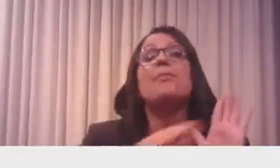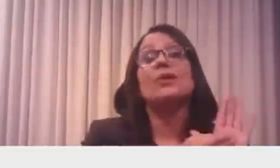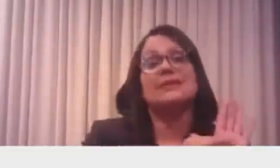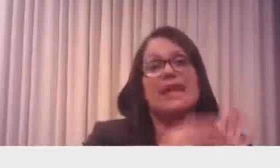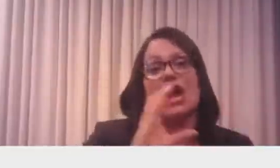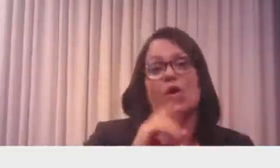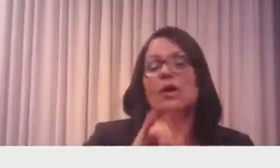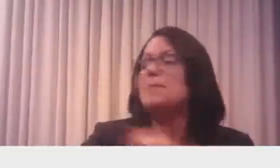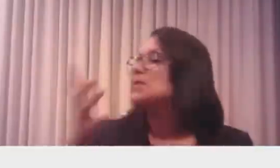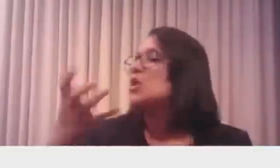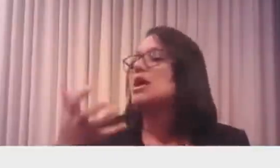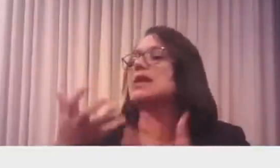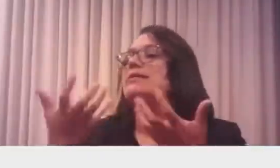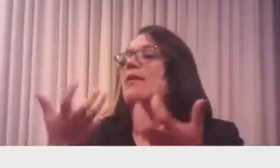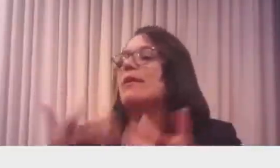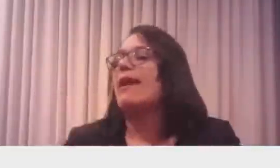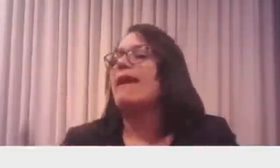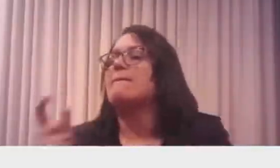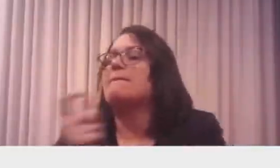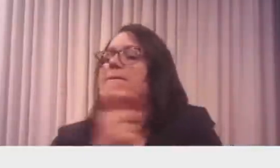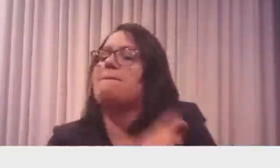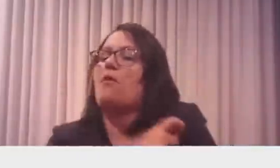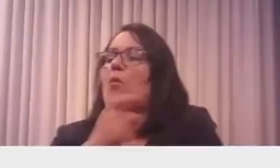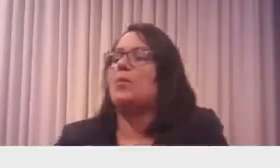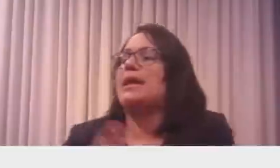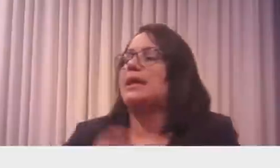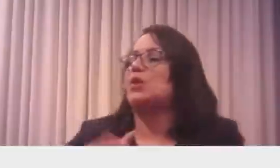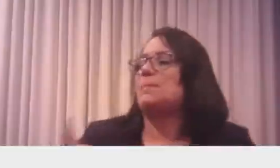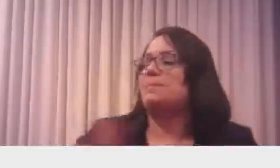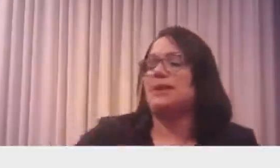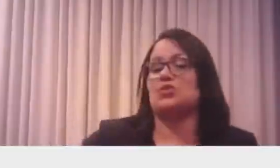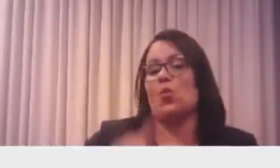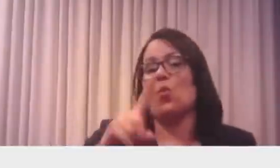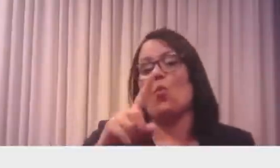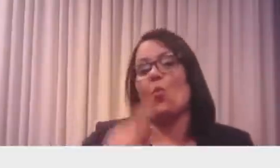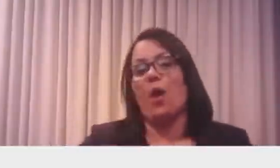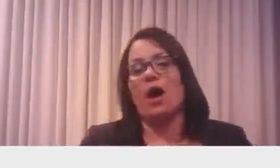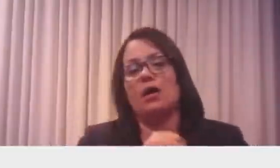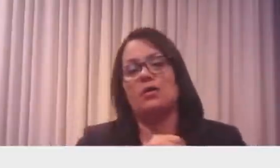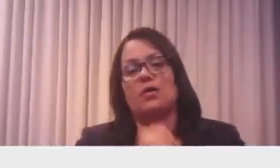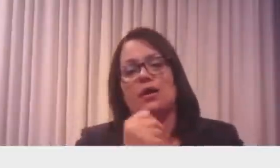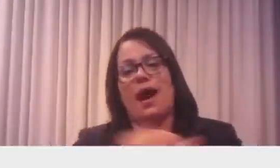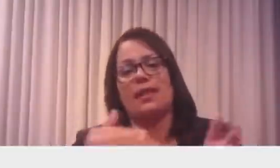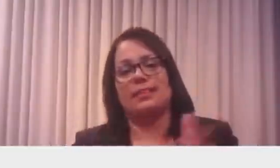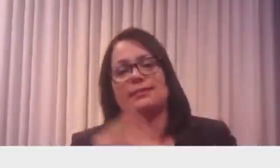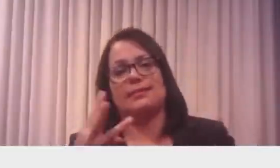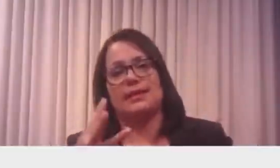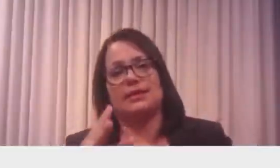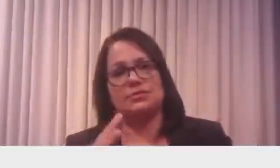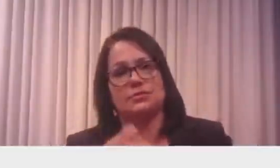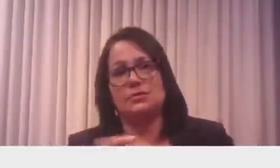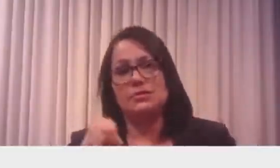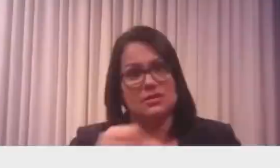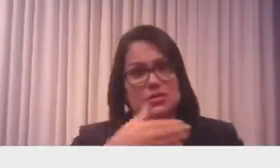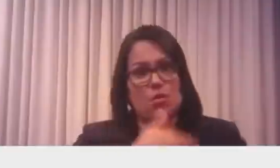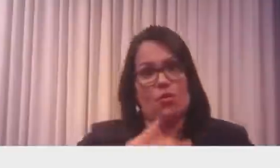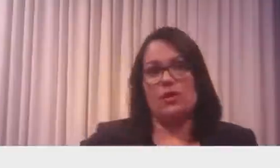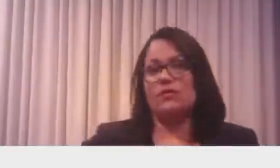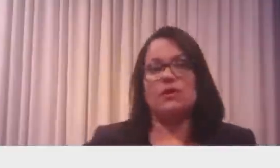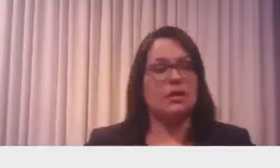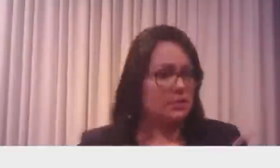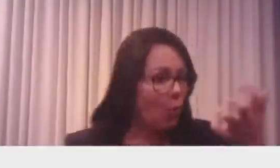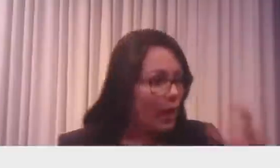a vacinação obrigatória. Pena, 1 a 3 anos. Então, se você não quiser tomar vacina, daqui a pouco o prefeito, o governador, decide, você tem que tomar vacina.